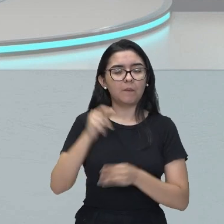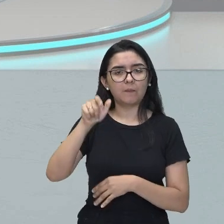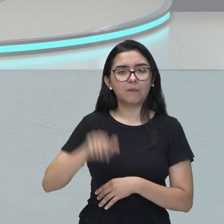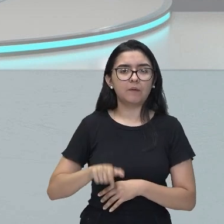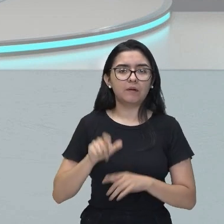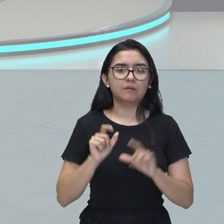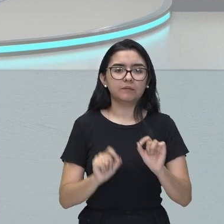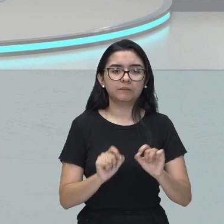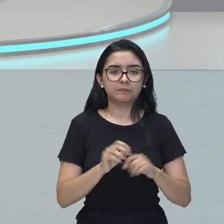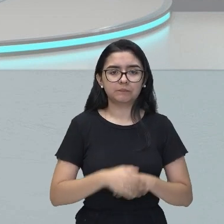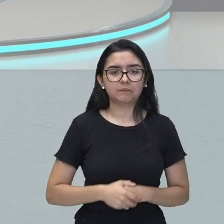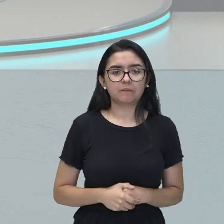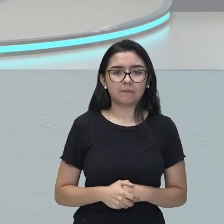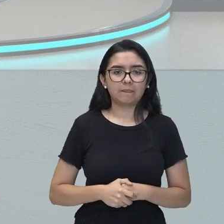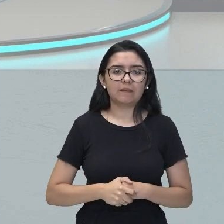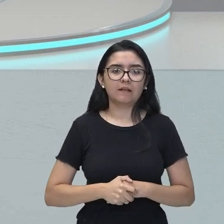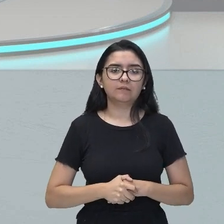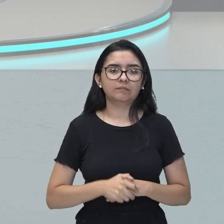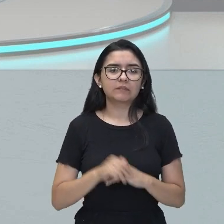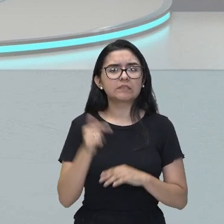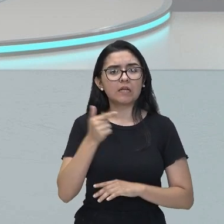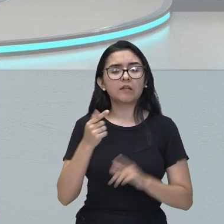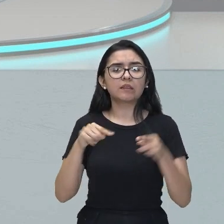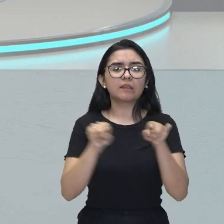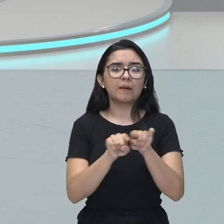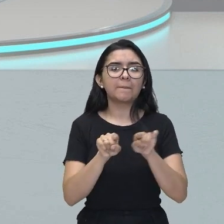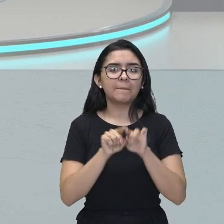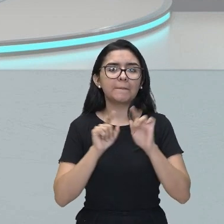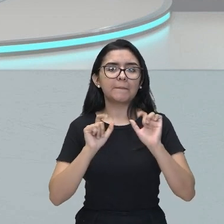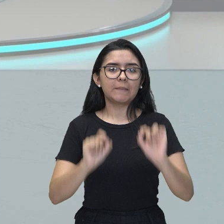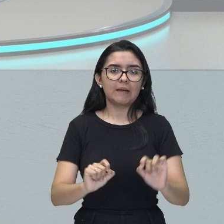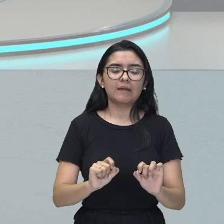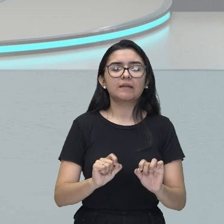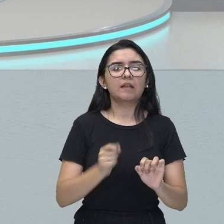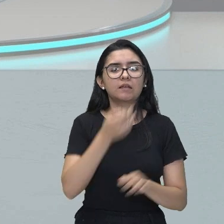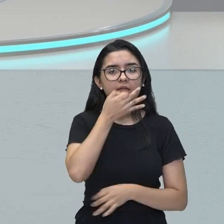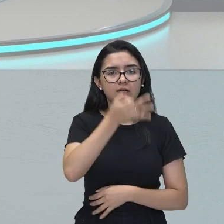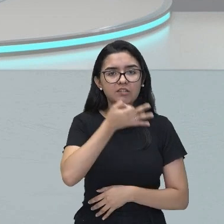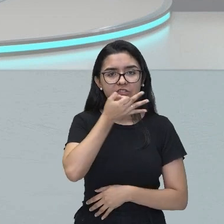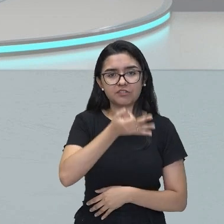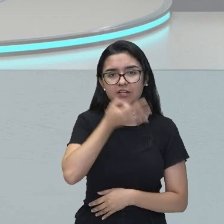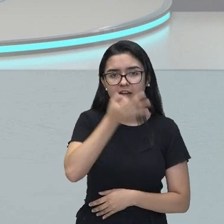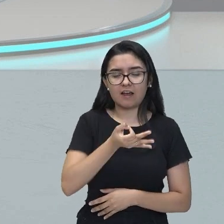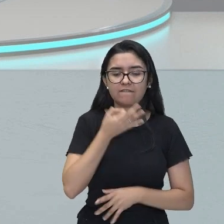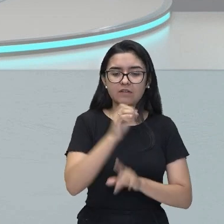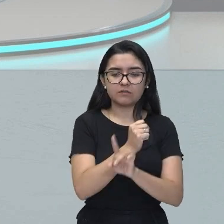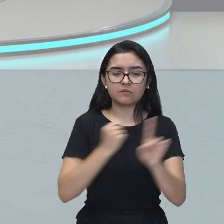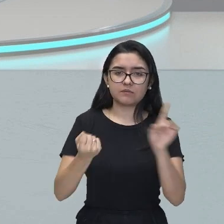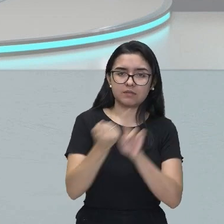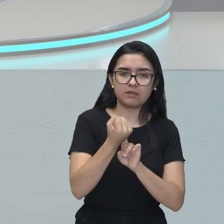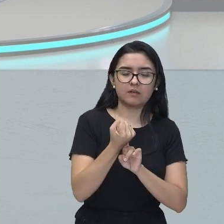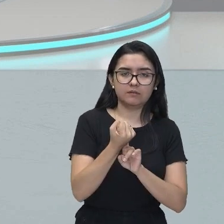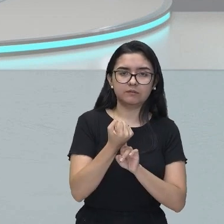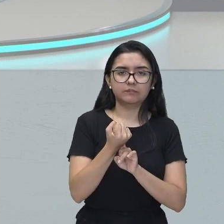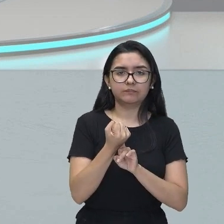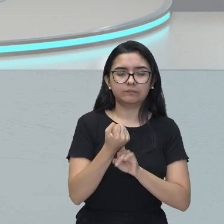satirizava mesmo e criticava toda a sociedade e todas as camadas da sociedade.